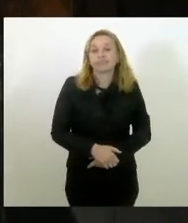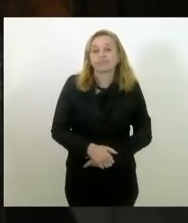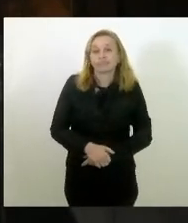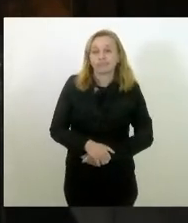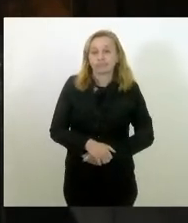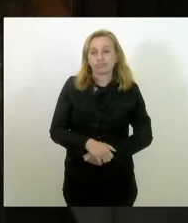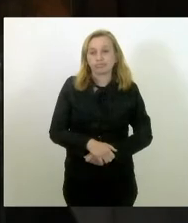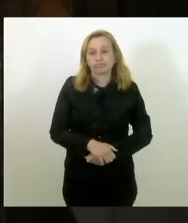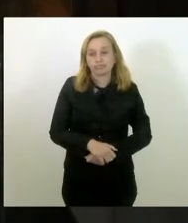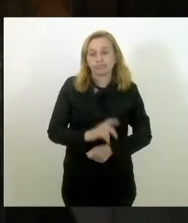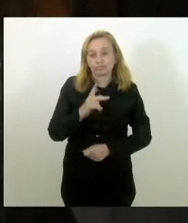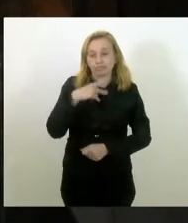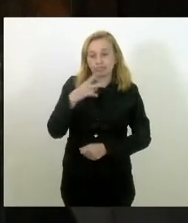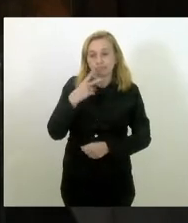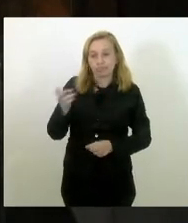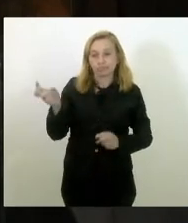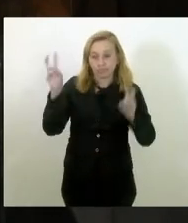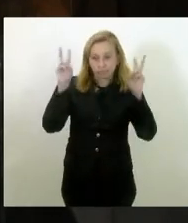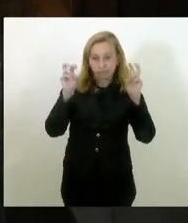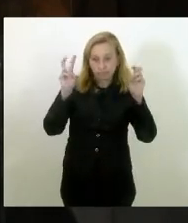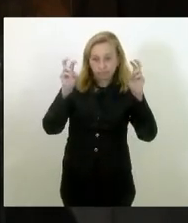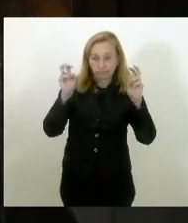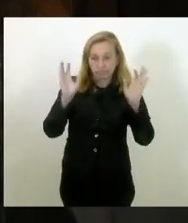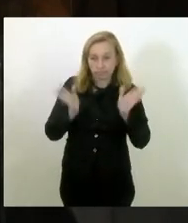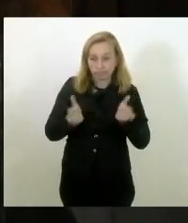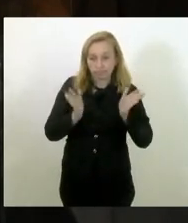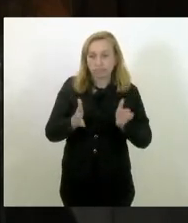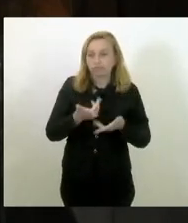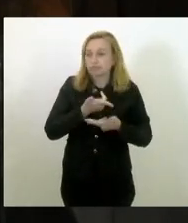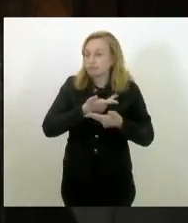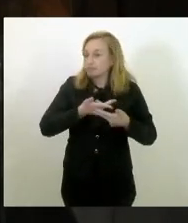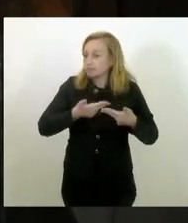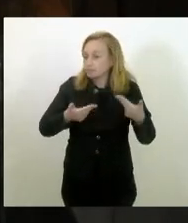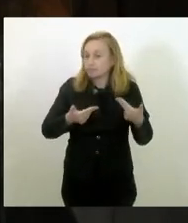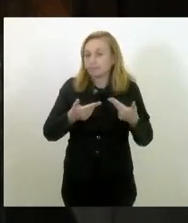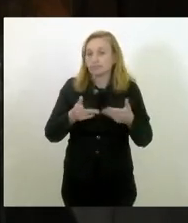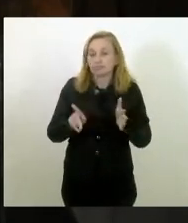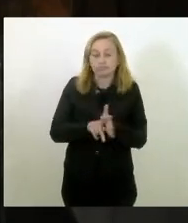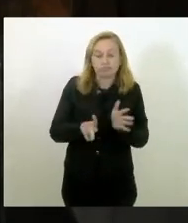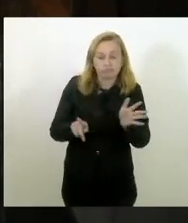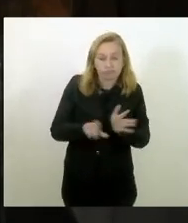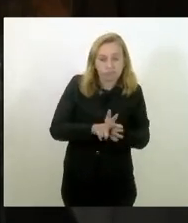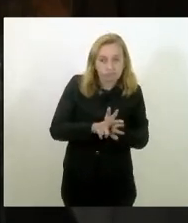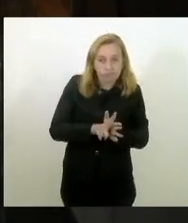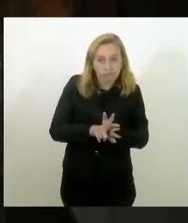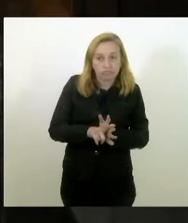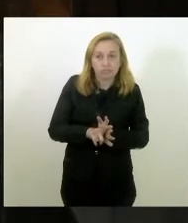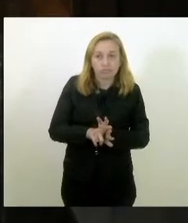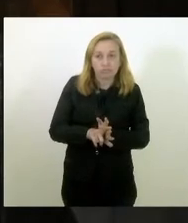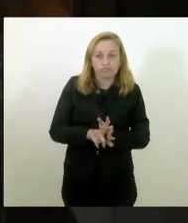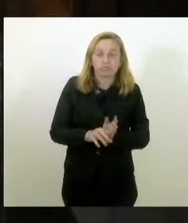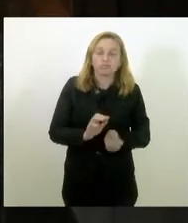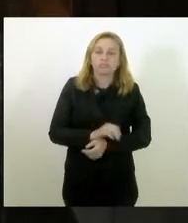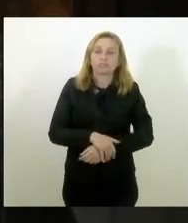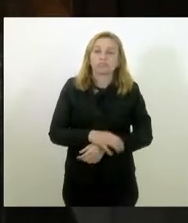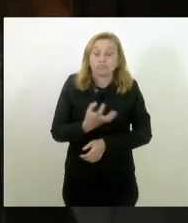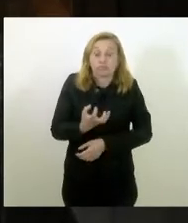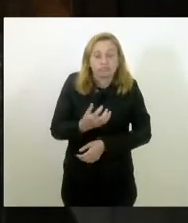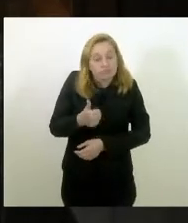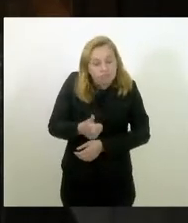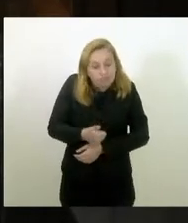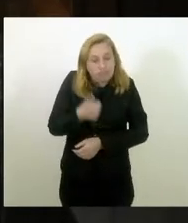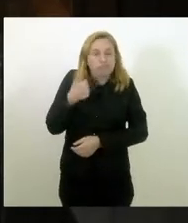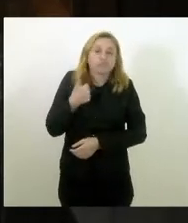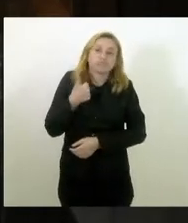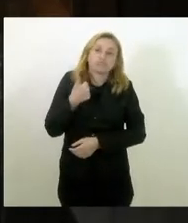E estou trazendo esse tema porque diversos projetos de lei tentam melhorar